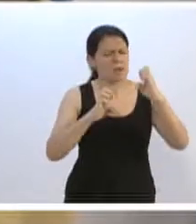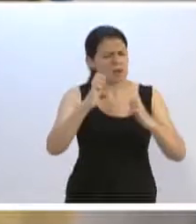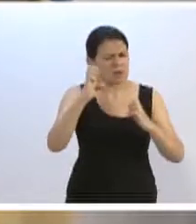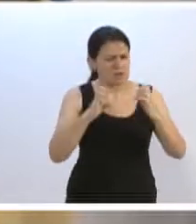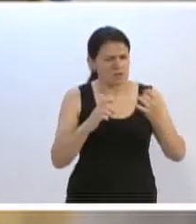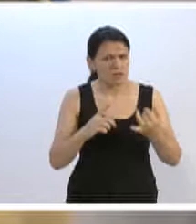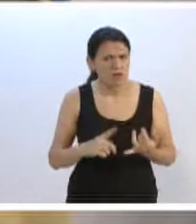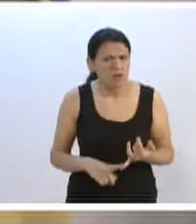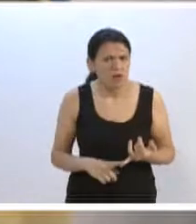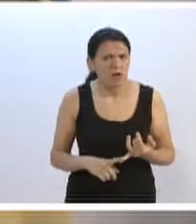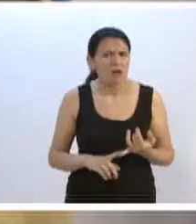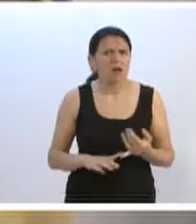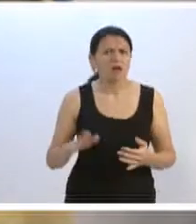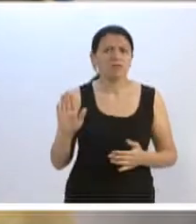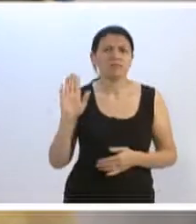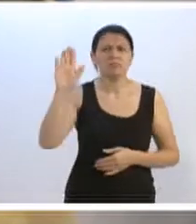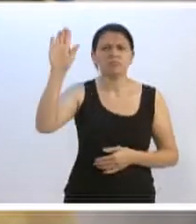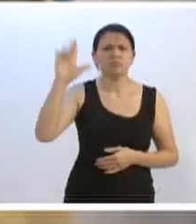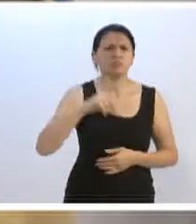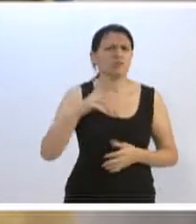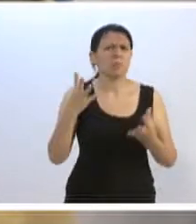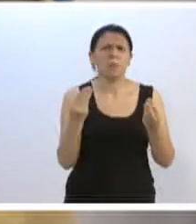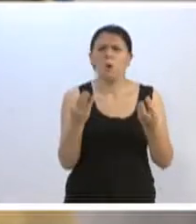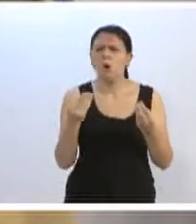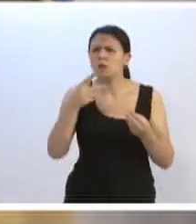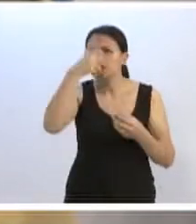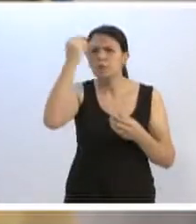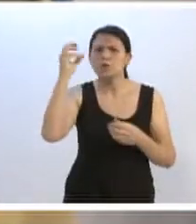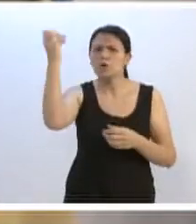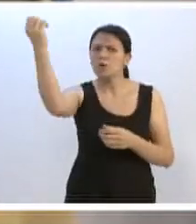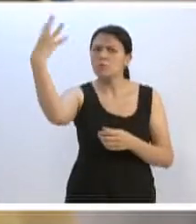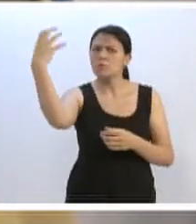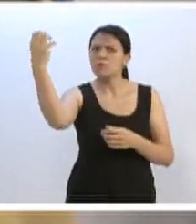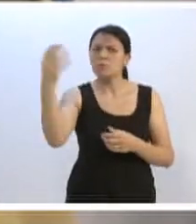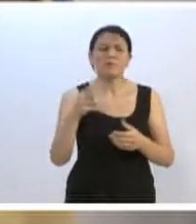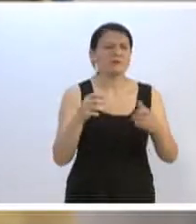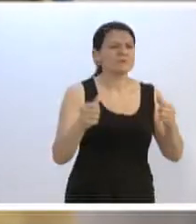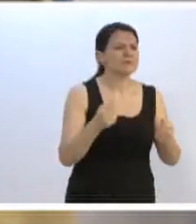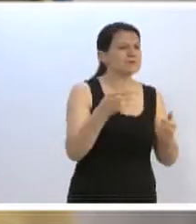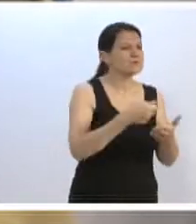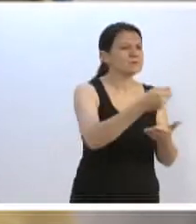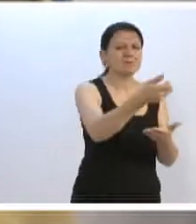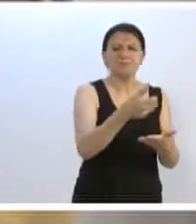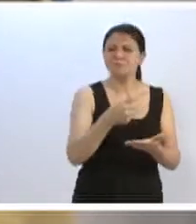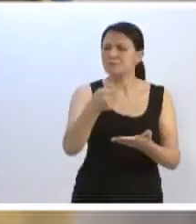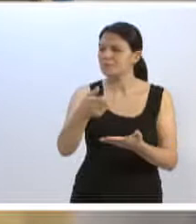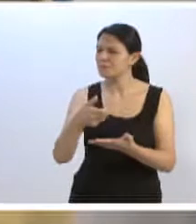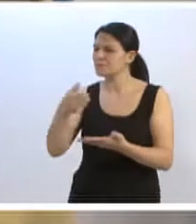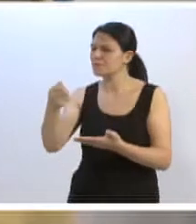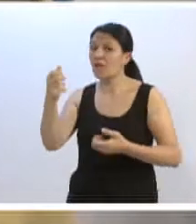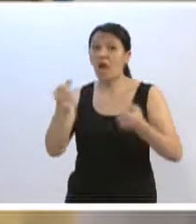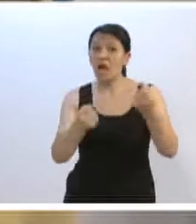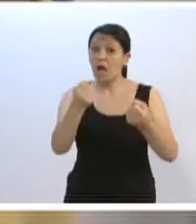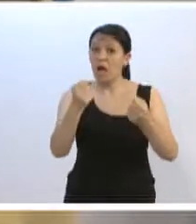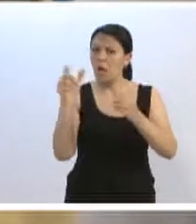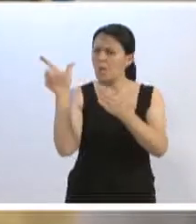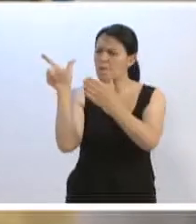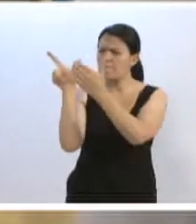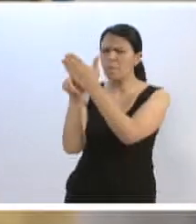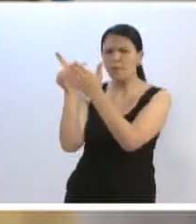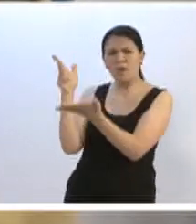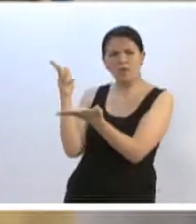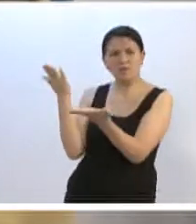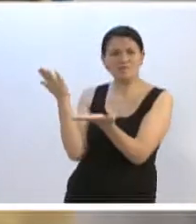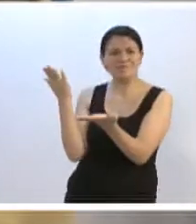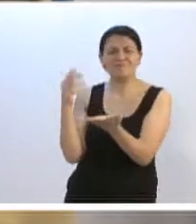candidatos que tinham gente para todo lado, estavam nas sinaleiras para lá e para cá, com vários carros adesivados, com vários cabos eleitorais. E o que adiantou?